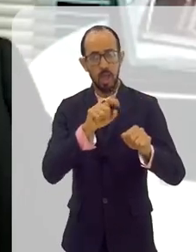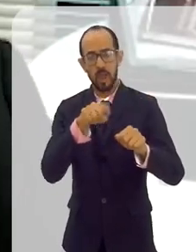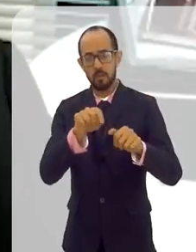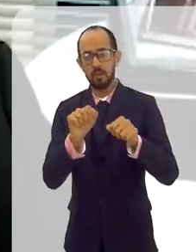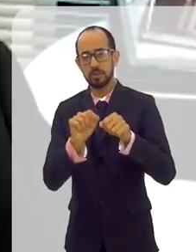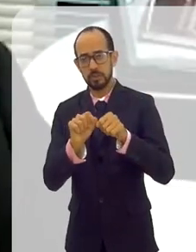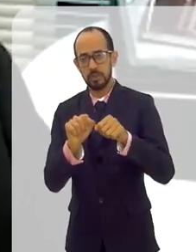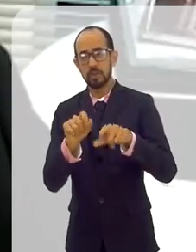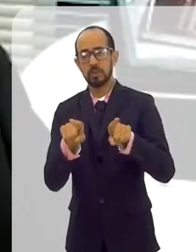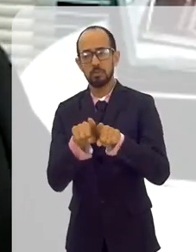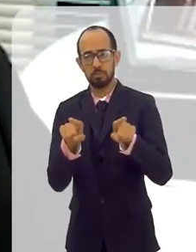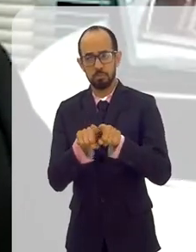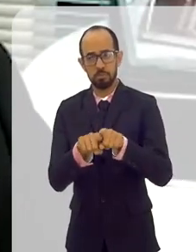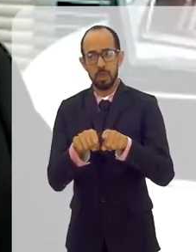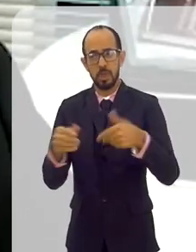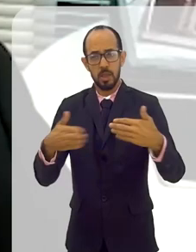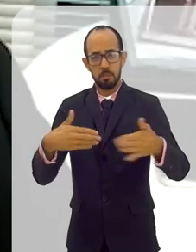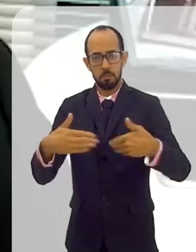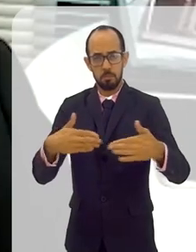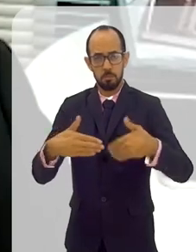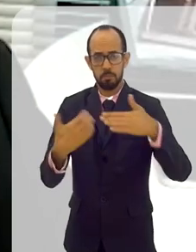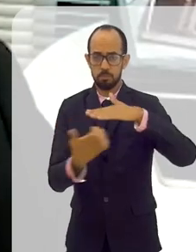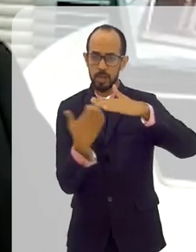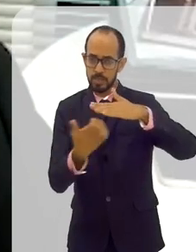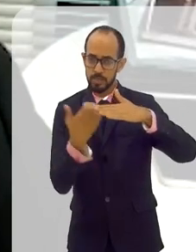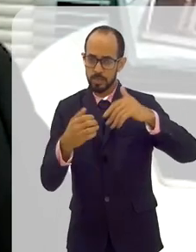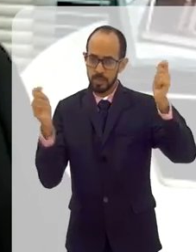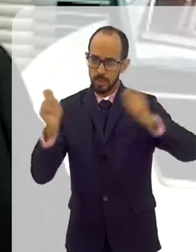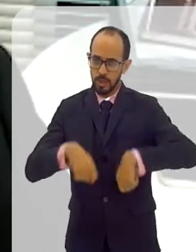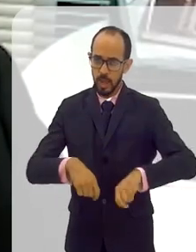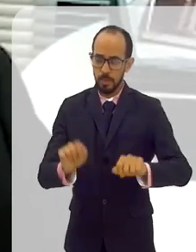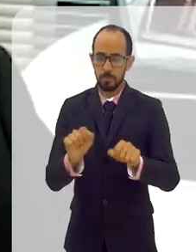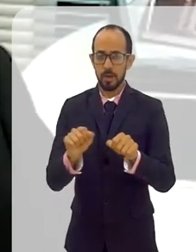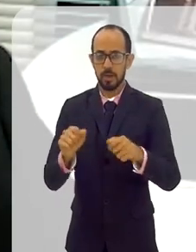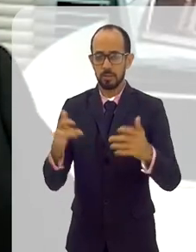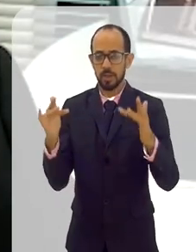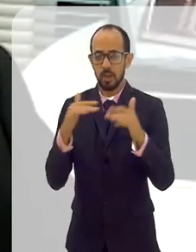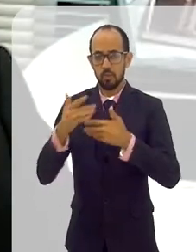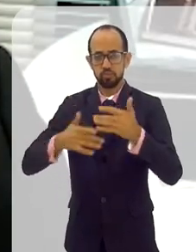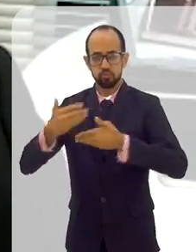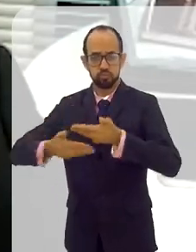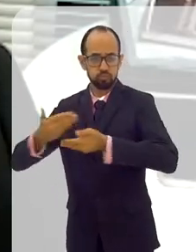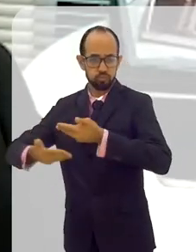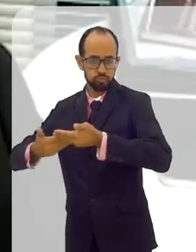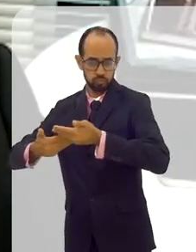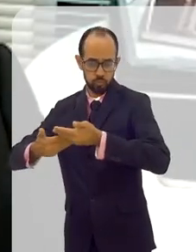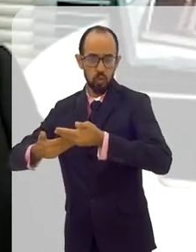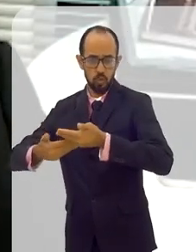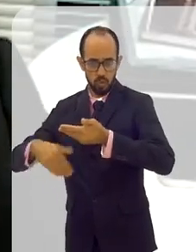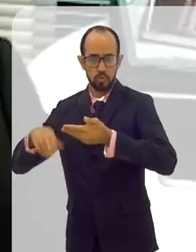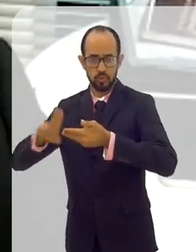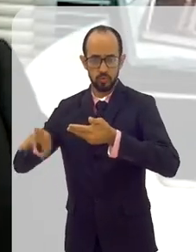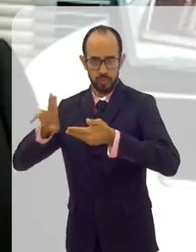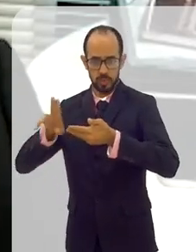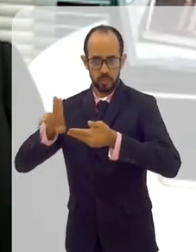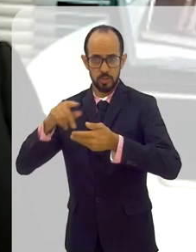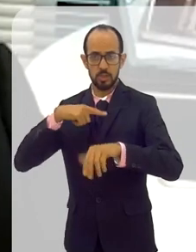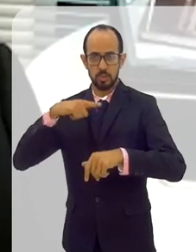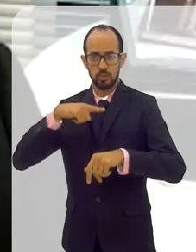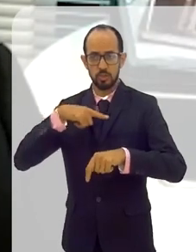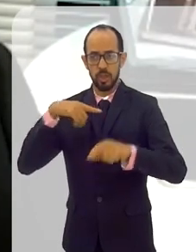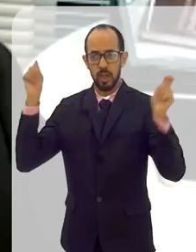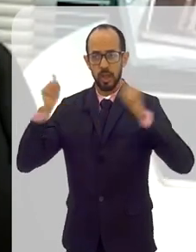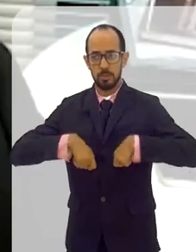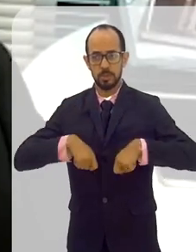Deve trazer para o Estado empresas que possam interagir com as nossas universidades. Nós temos a